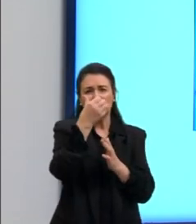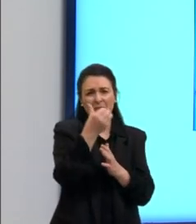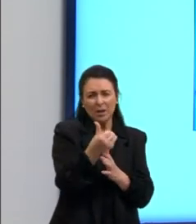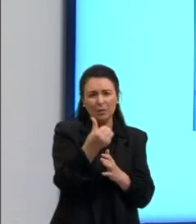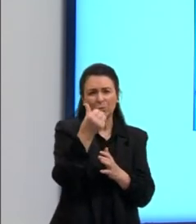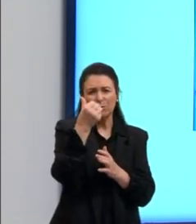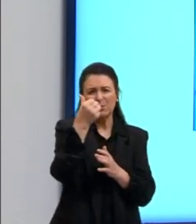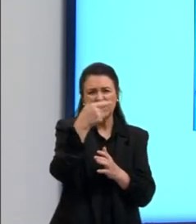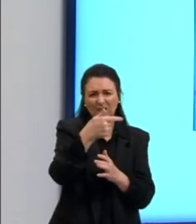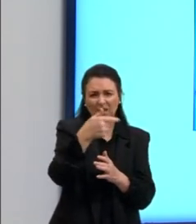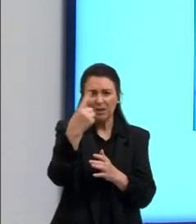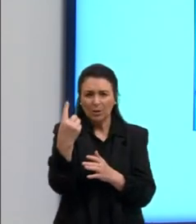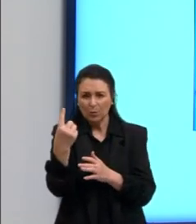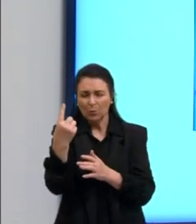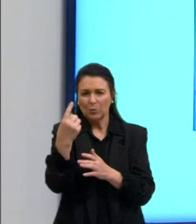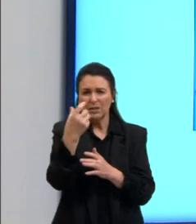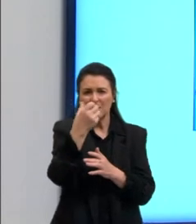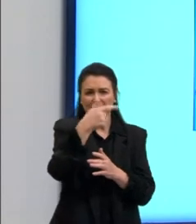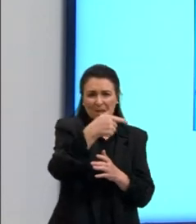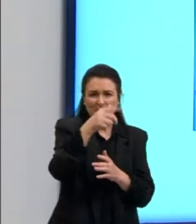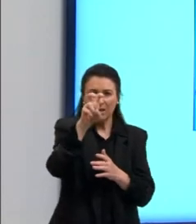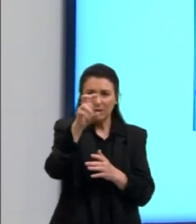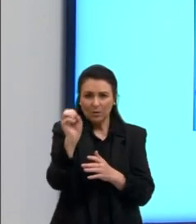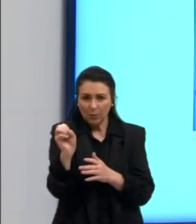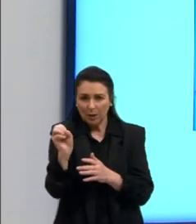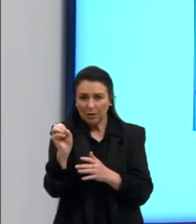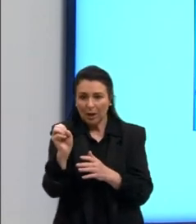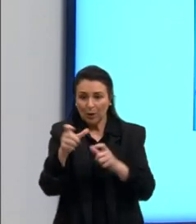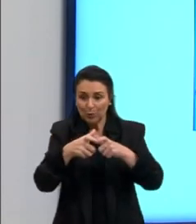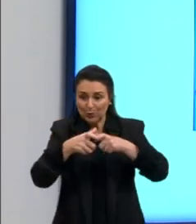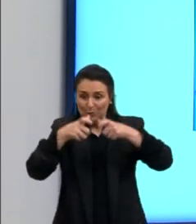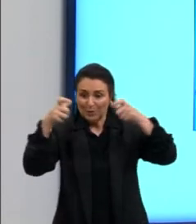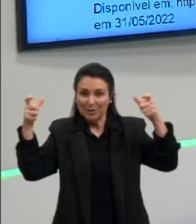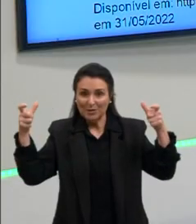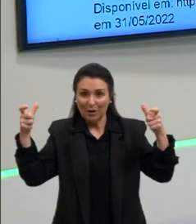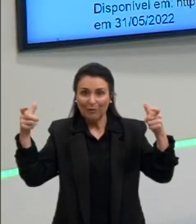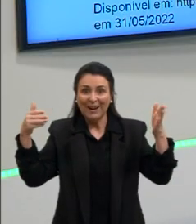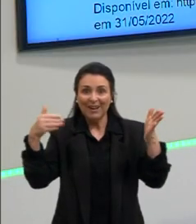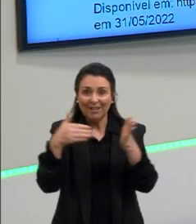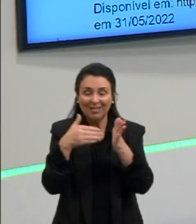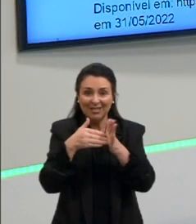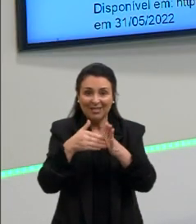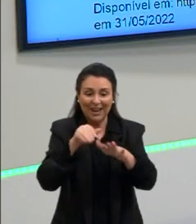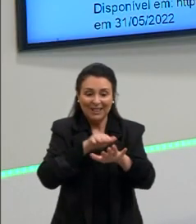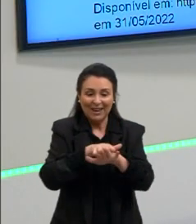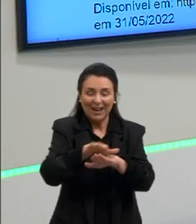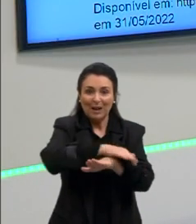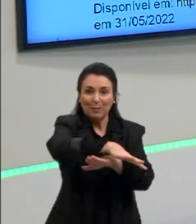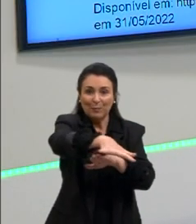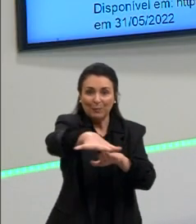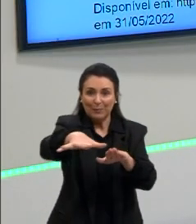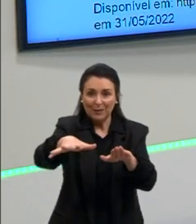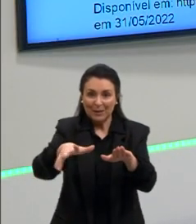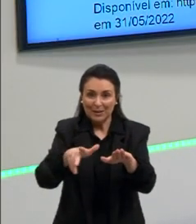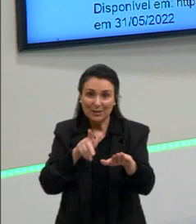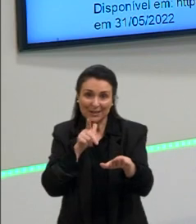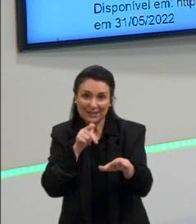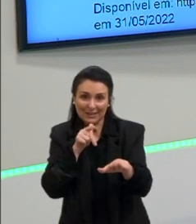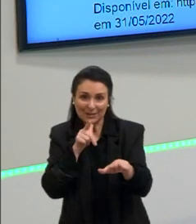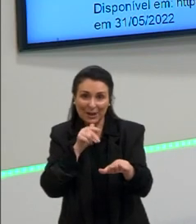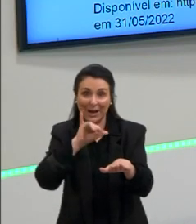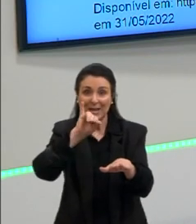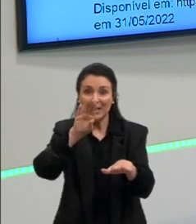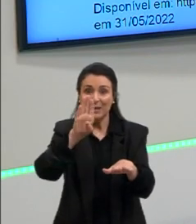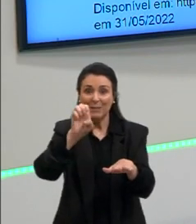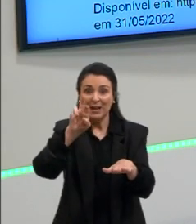750, essa expansão vai chegar, inclusive, na Península Ibérica, na Europa, onde hoje em dia tem